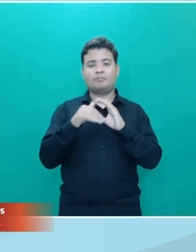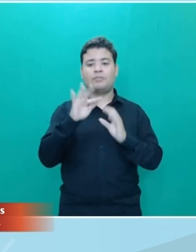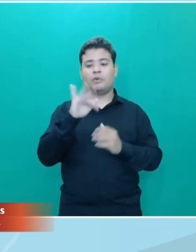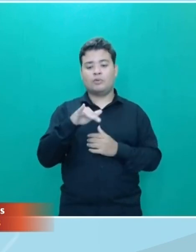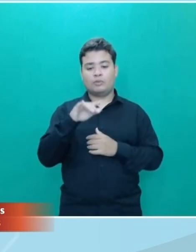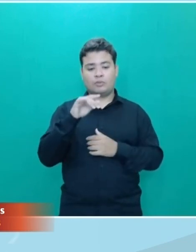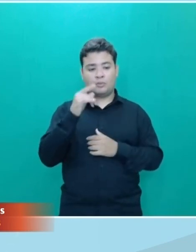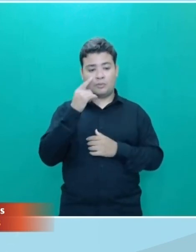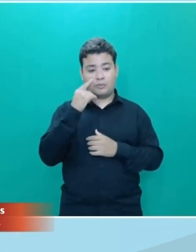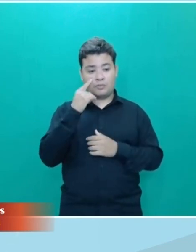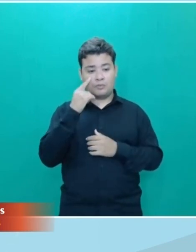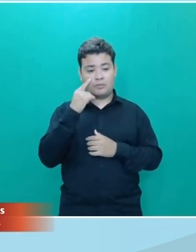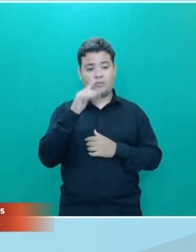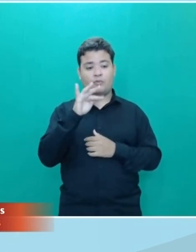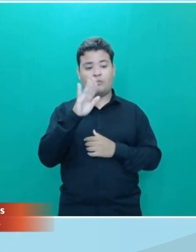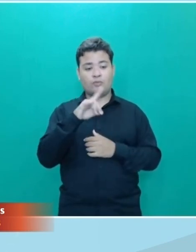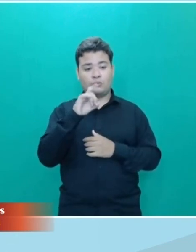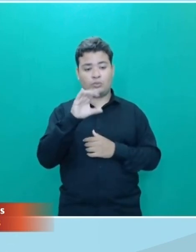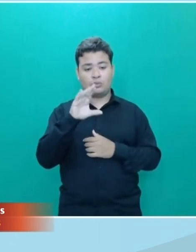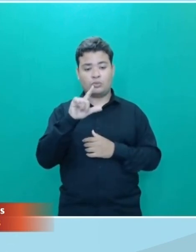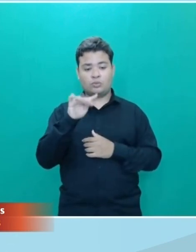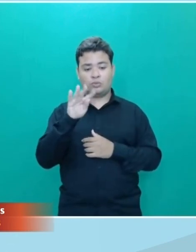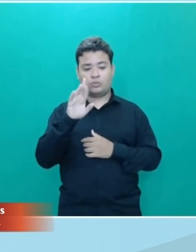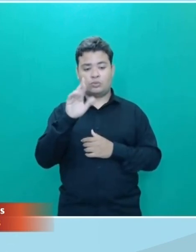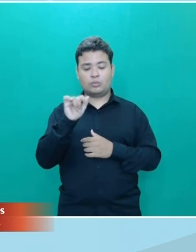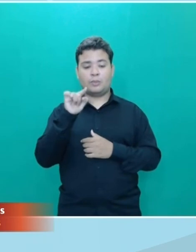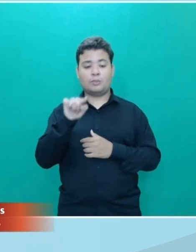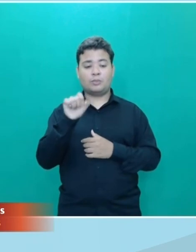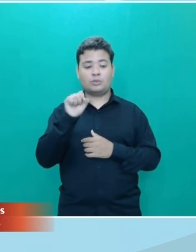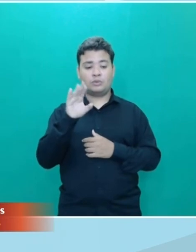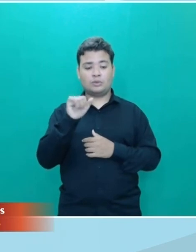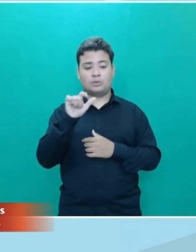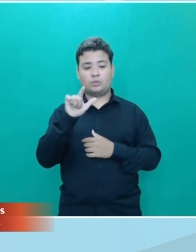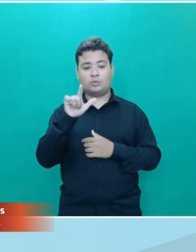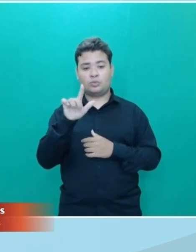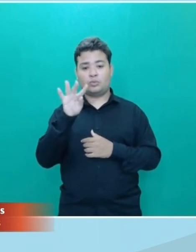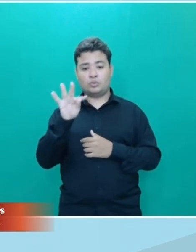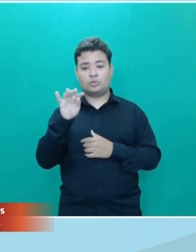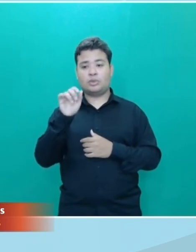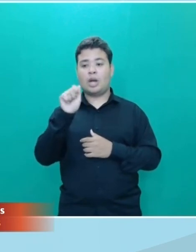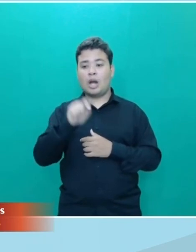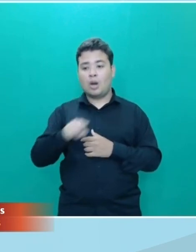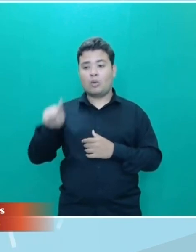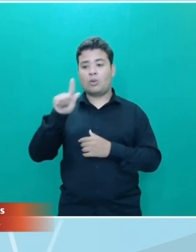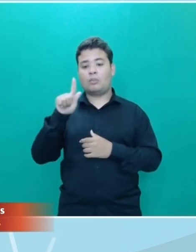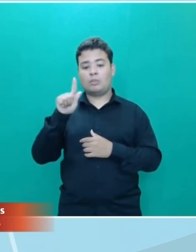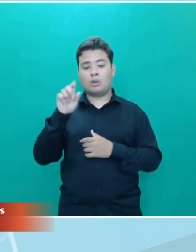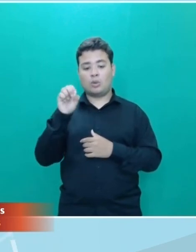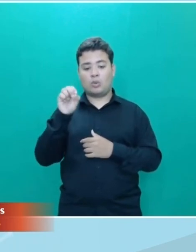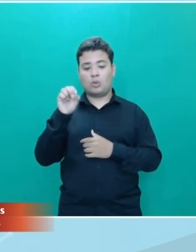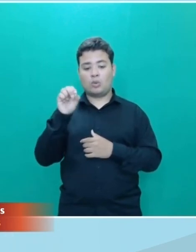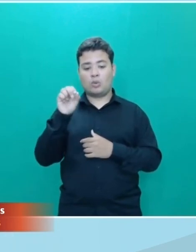.seculti arroba goiás.gov.br Falando novamente